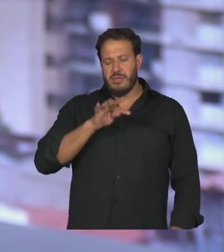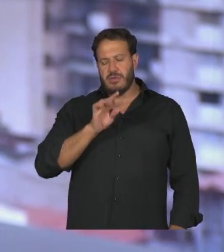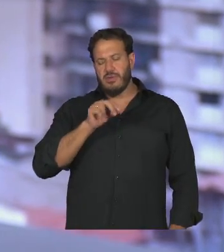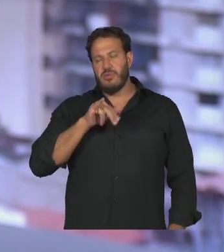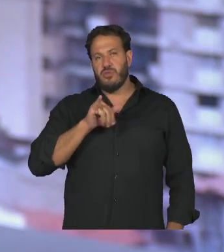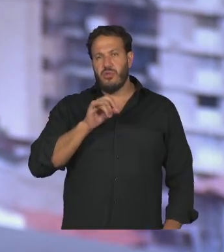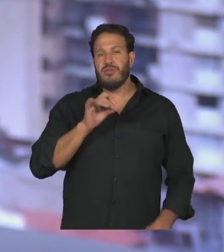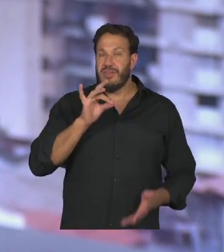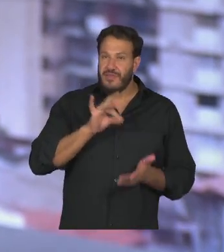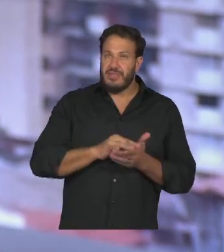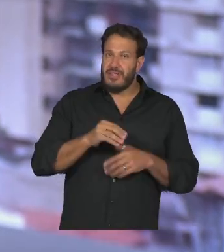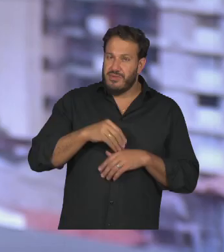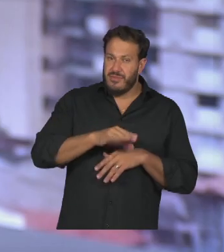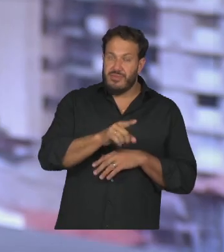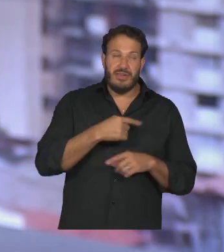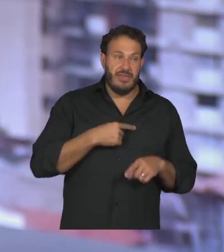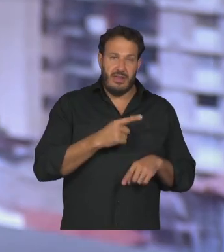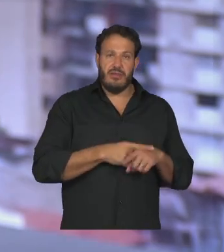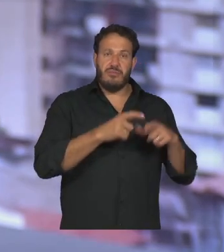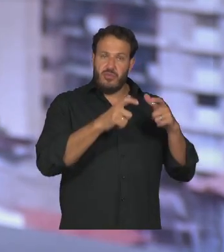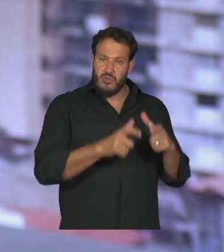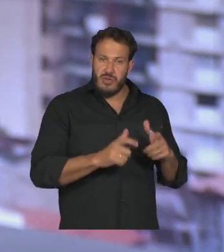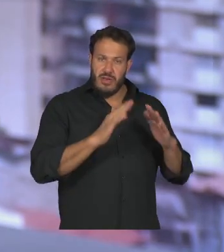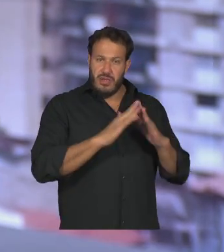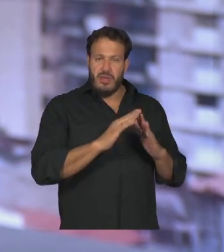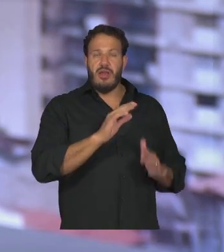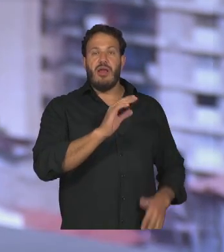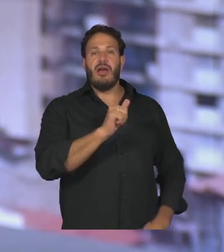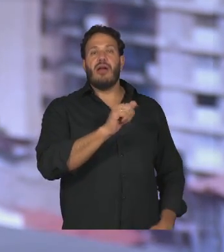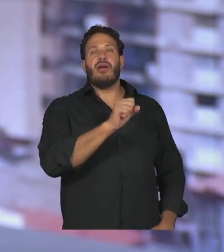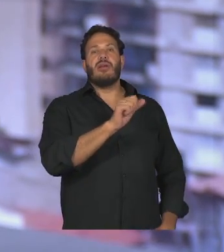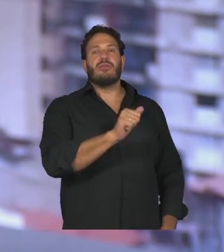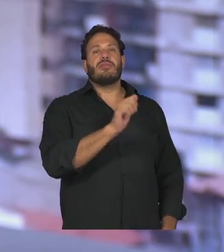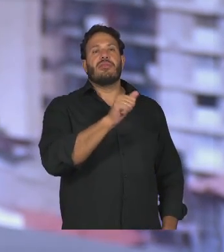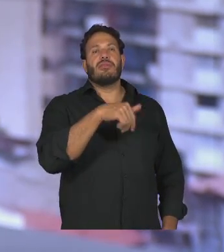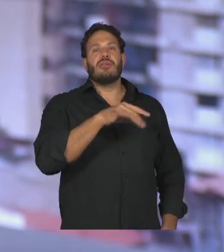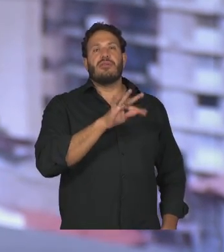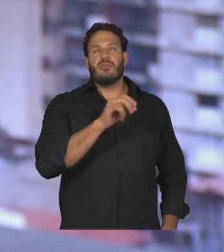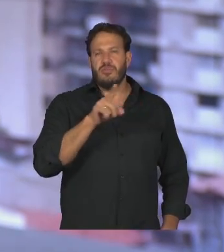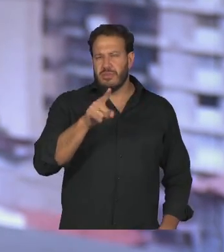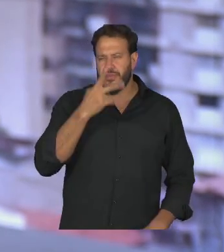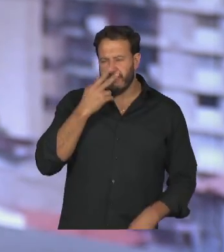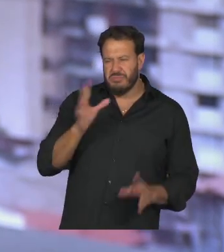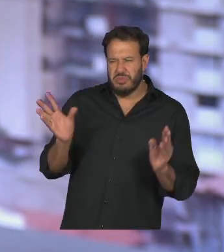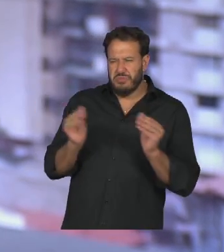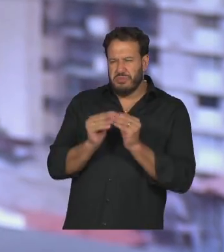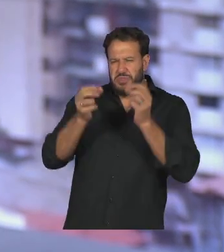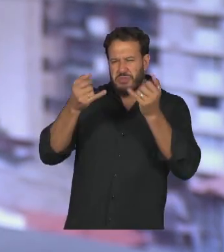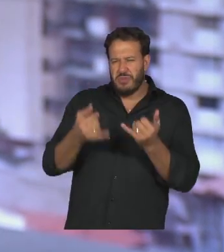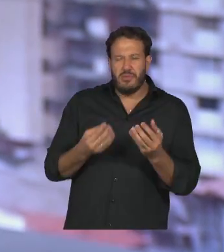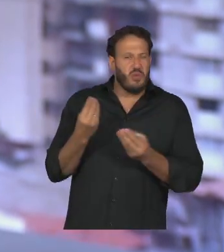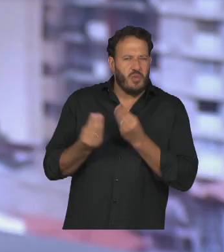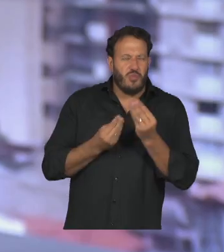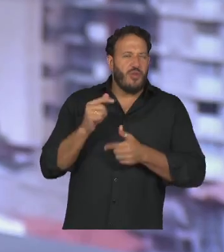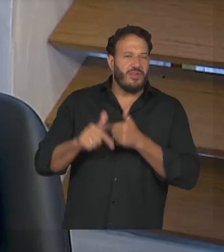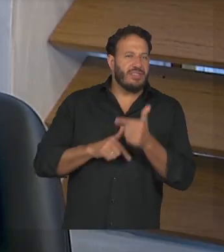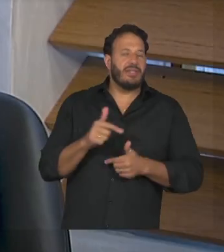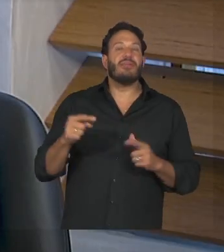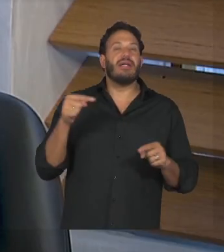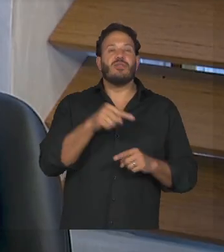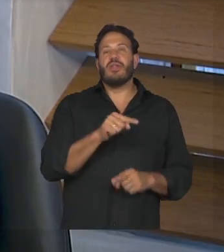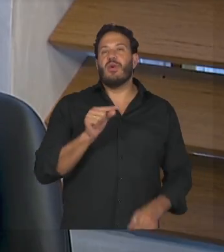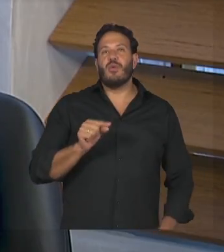porque a casa de antônio está sendo concebida ainda conta pra gente da cada um gostinho do que vai ser trabalhado lá da